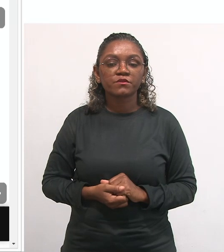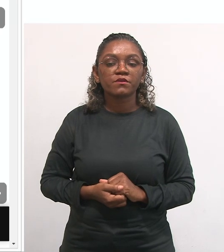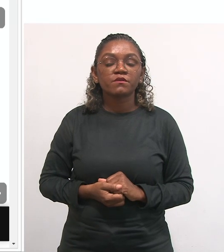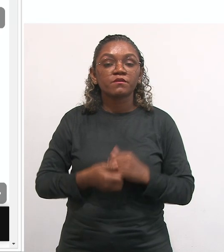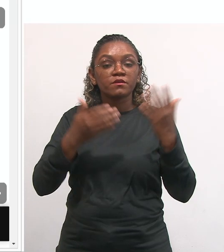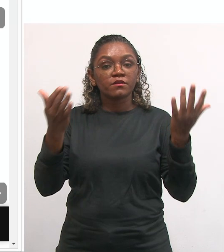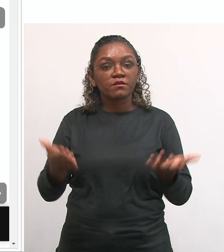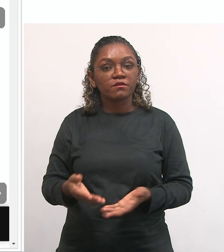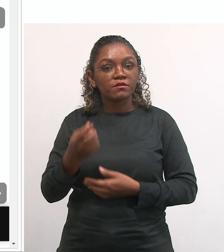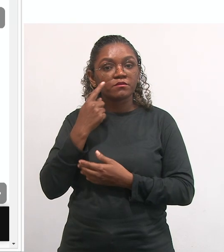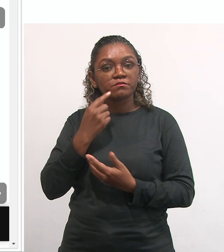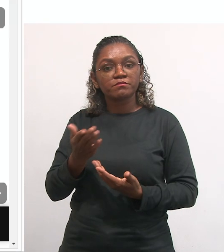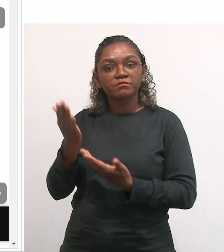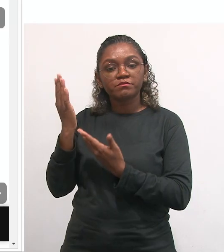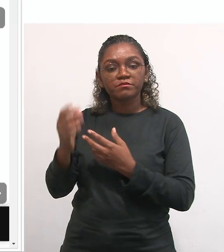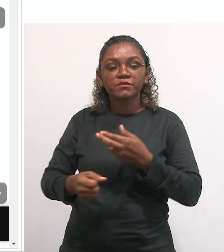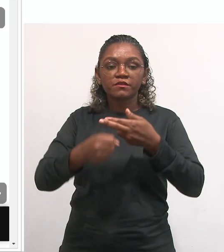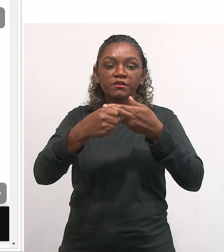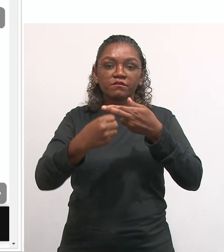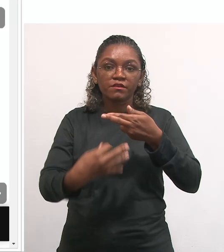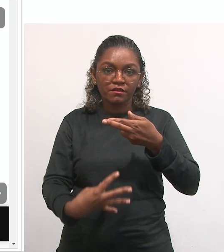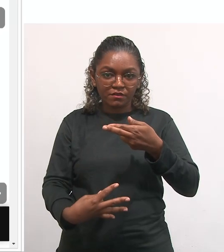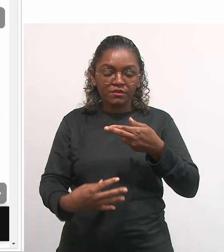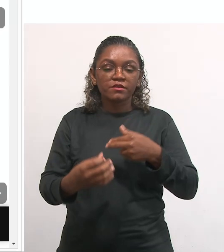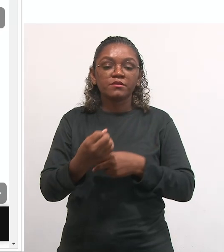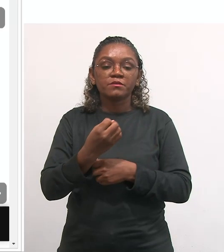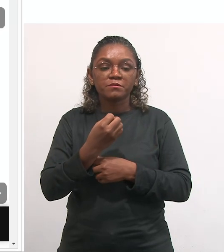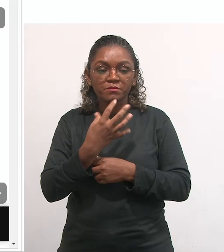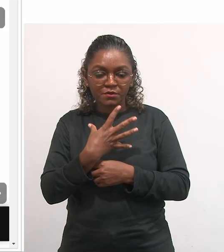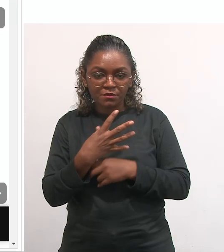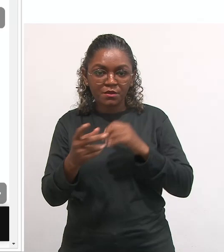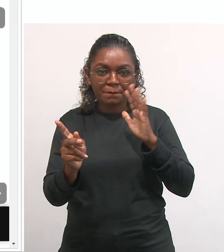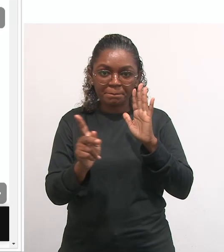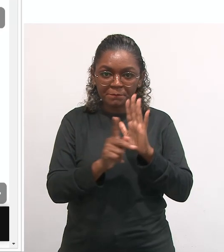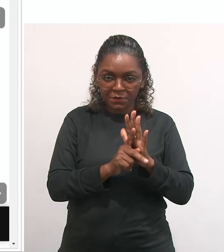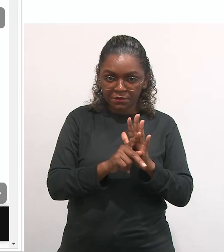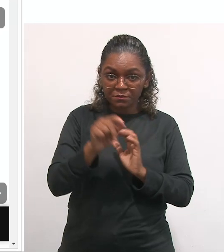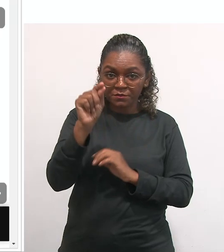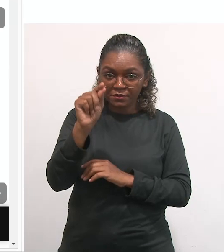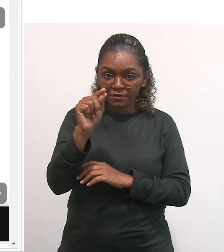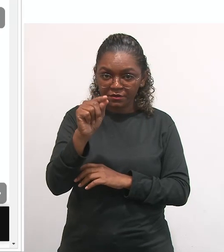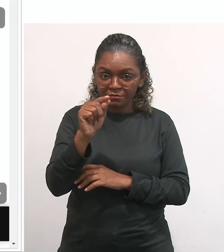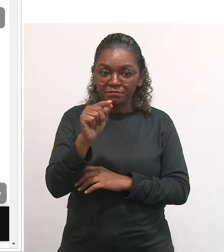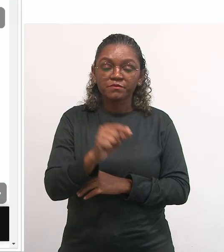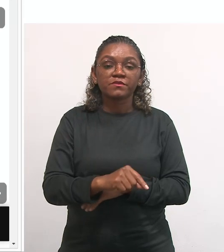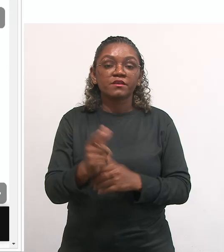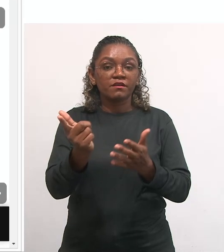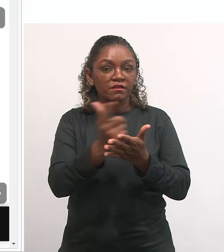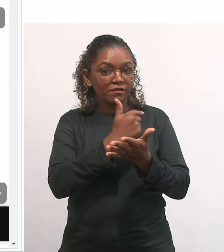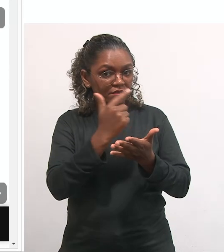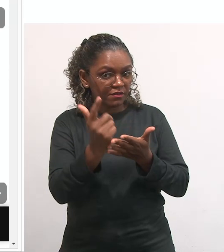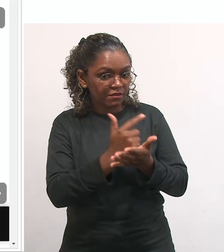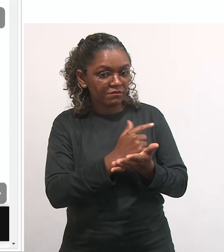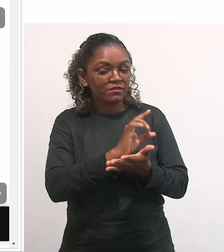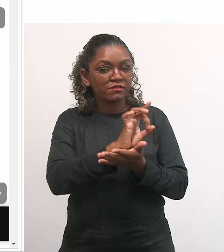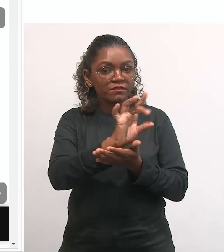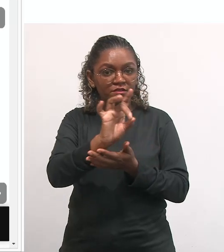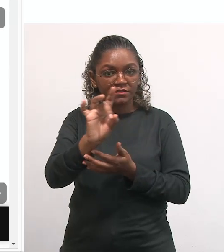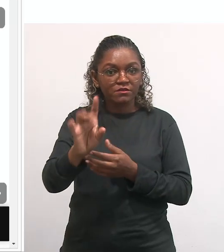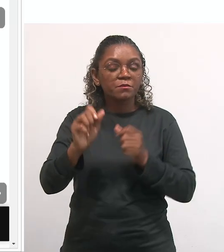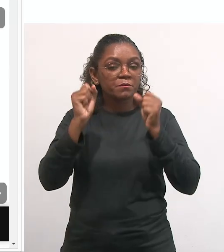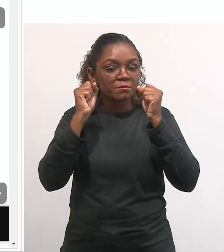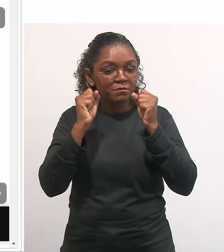vida que é logo ali. E aí aqui estão as nossas recomendações meteorológicas, não as nossas recomendações